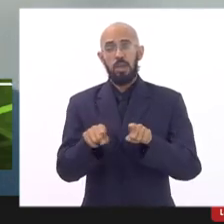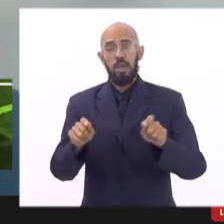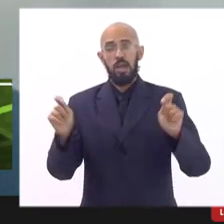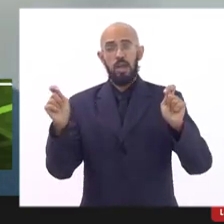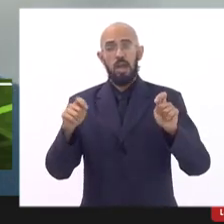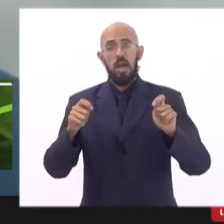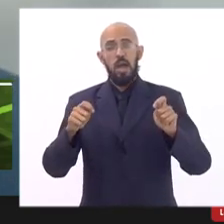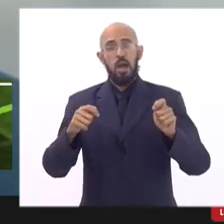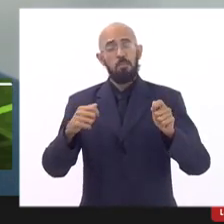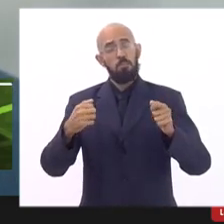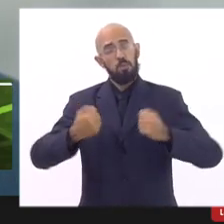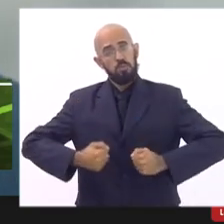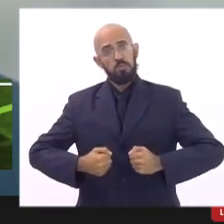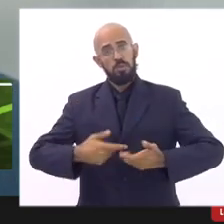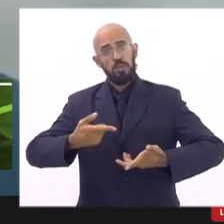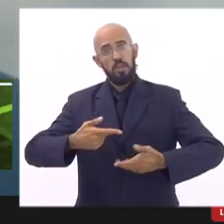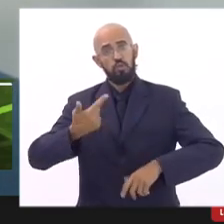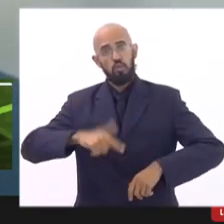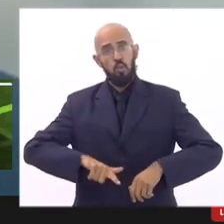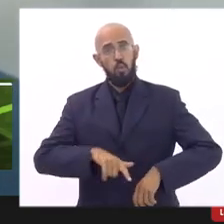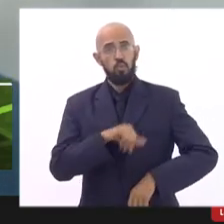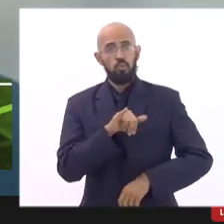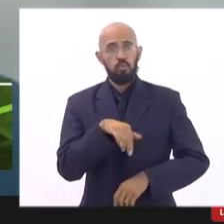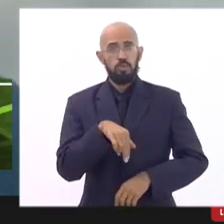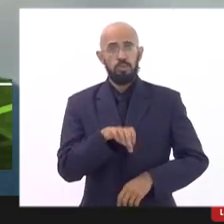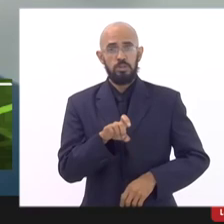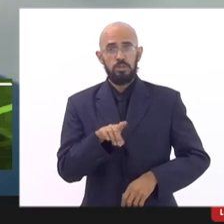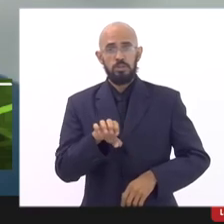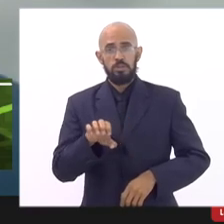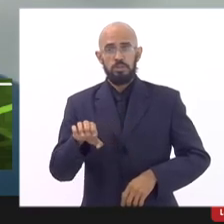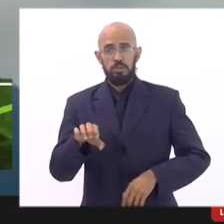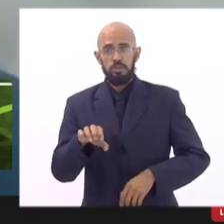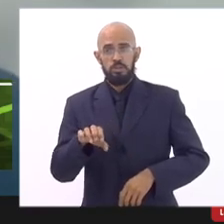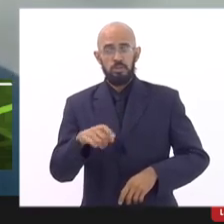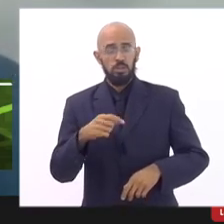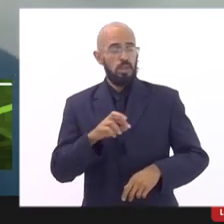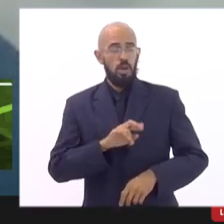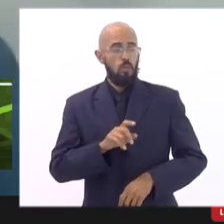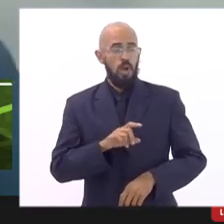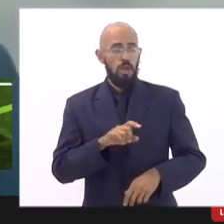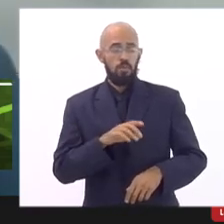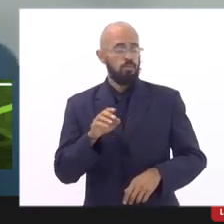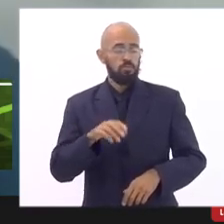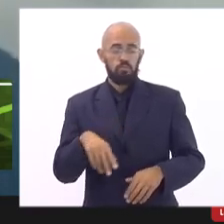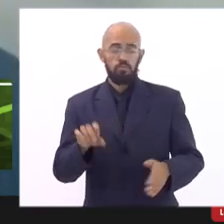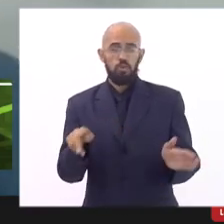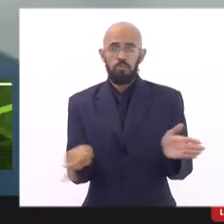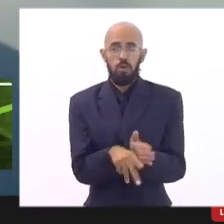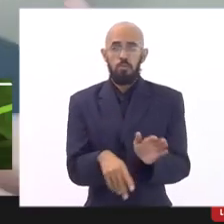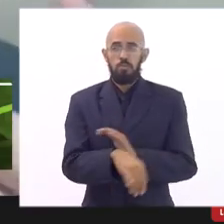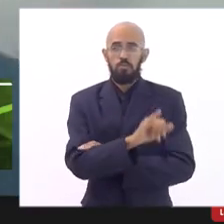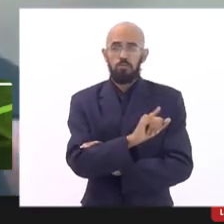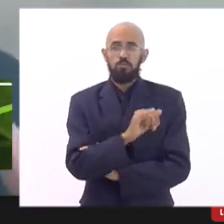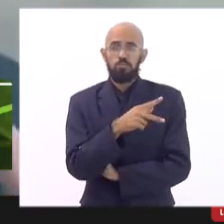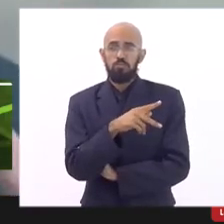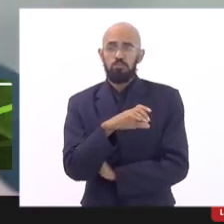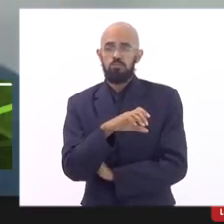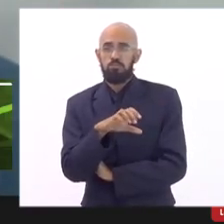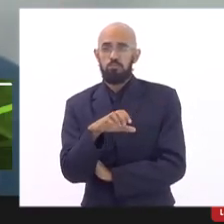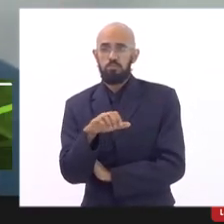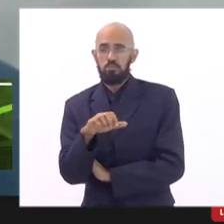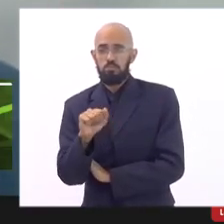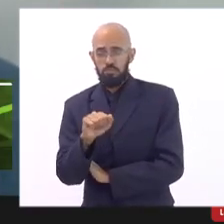outros índices que não exclusivamente o IPCA porque a gente sabe que a inflação é medida pelo IGPM